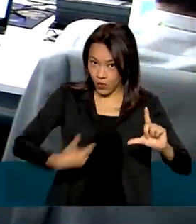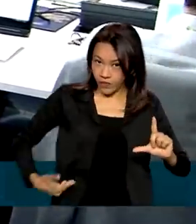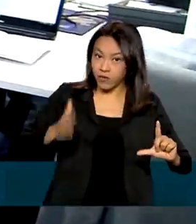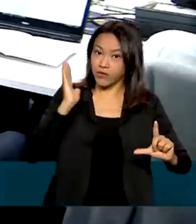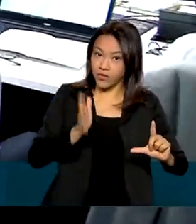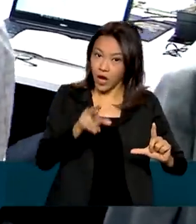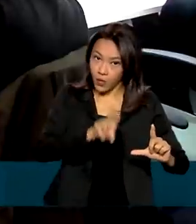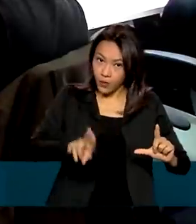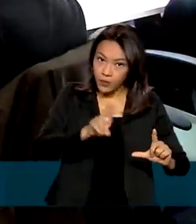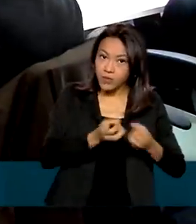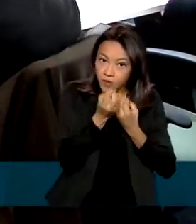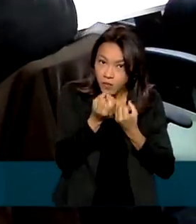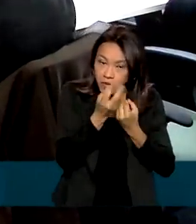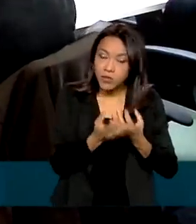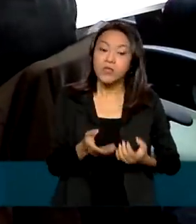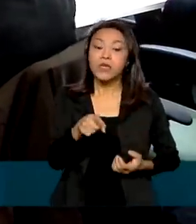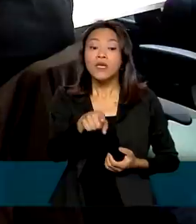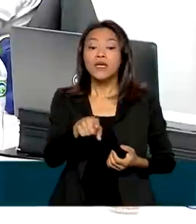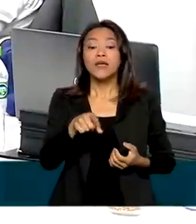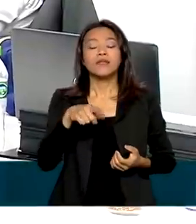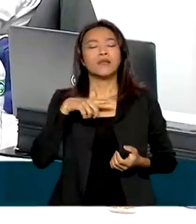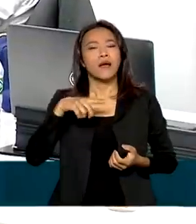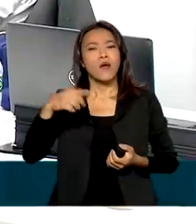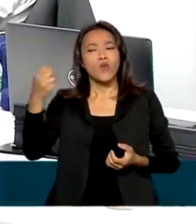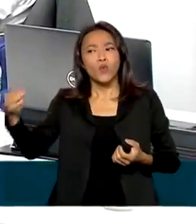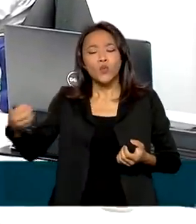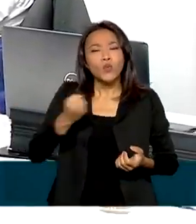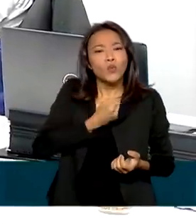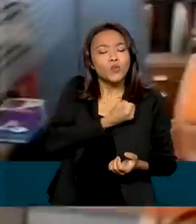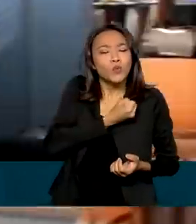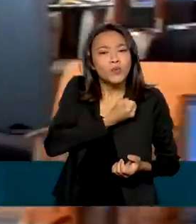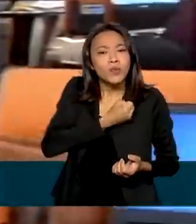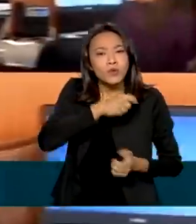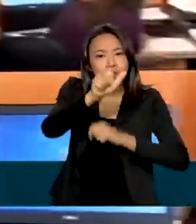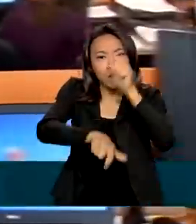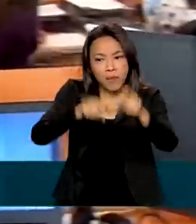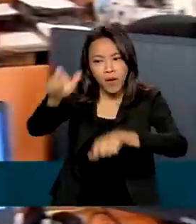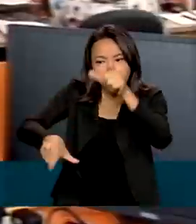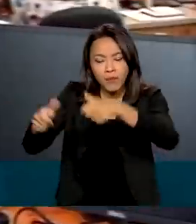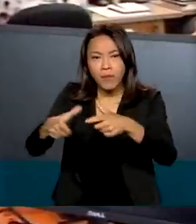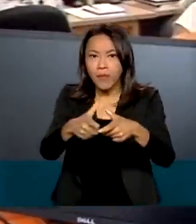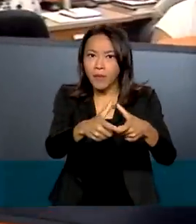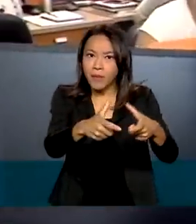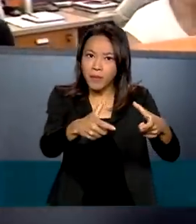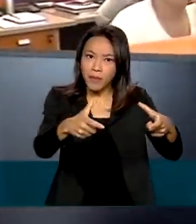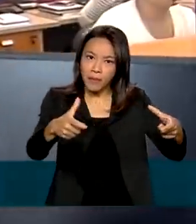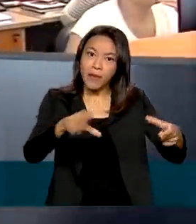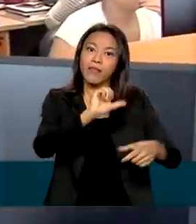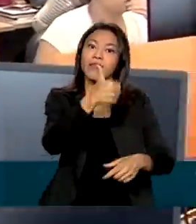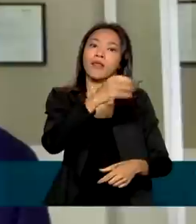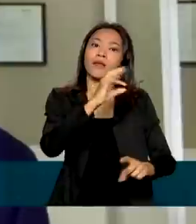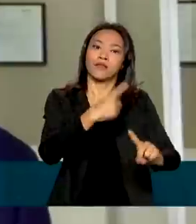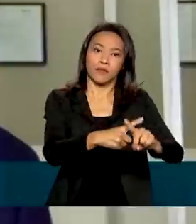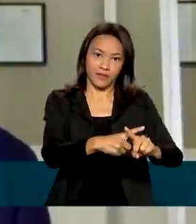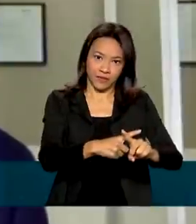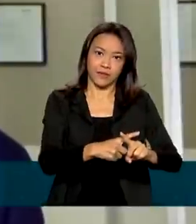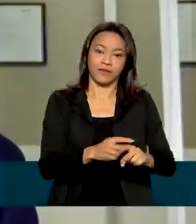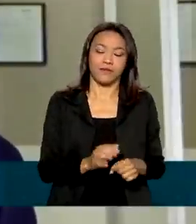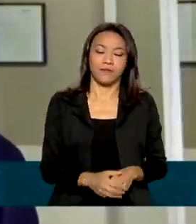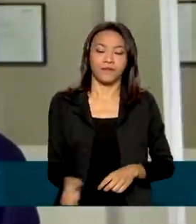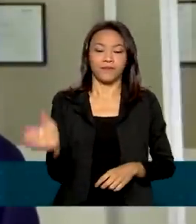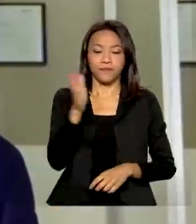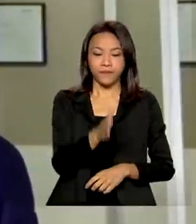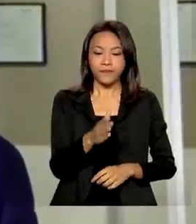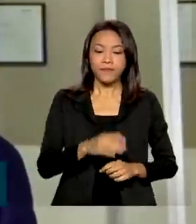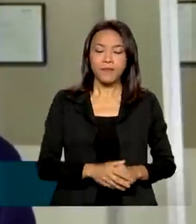a nova ferramenta, o número de empreendimentos inovadores no país crescem pelo menos 10 vezes. Em pouco